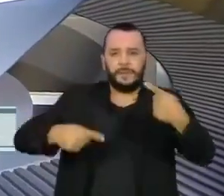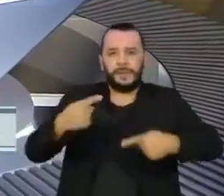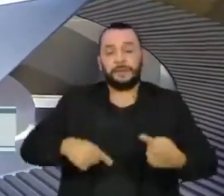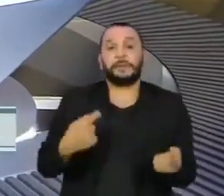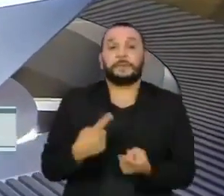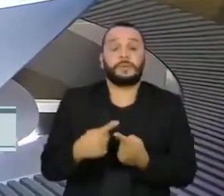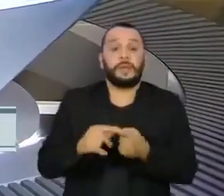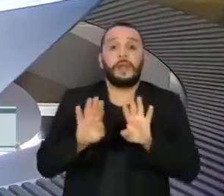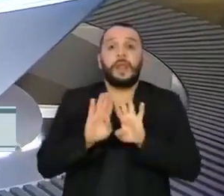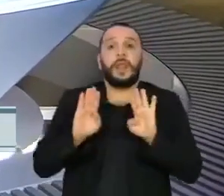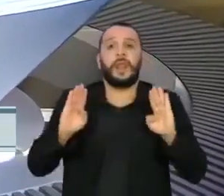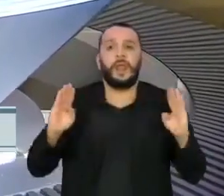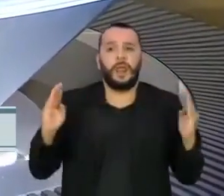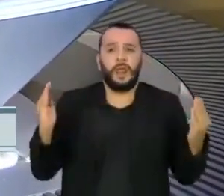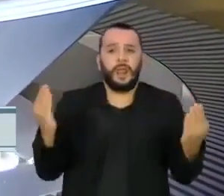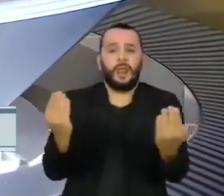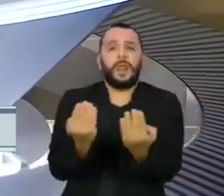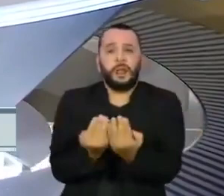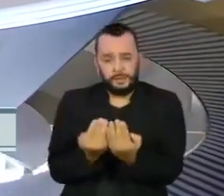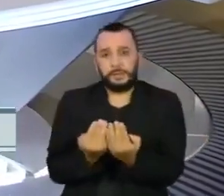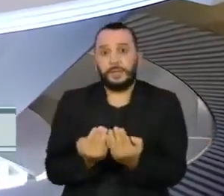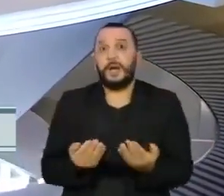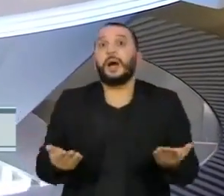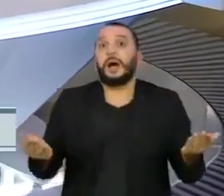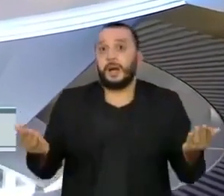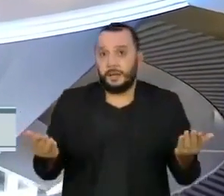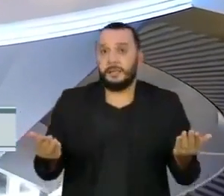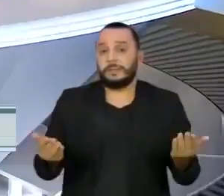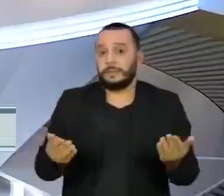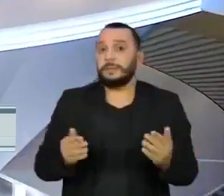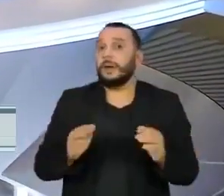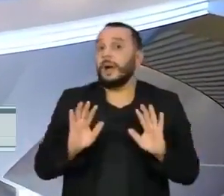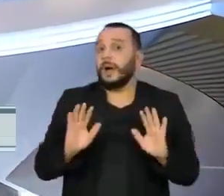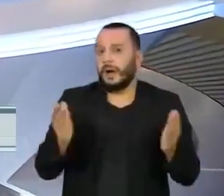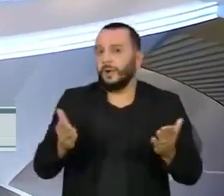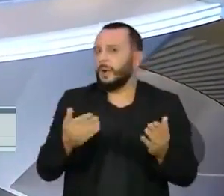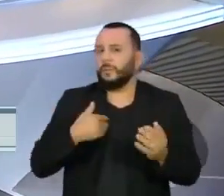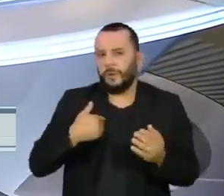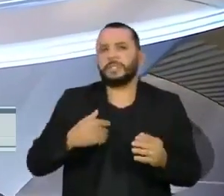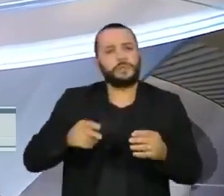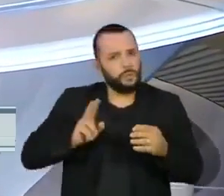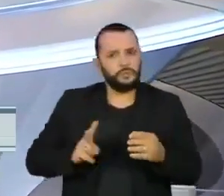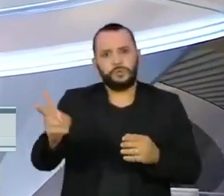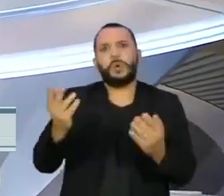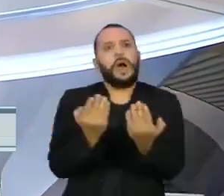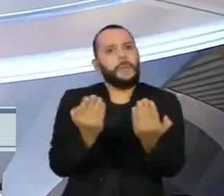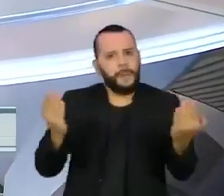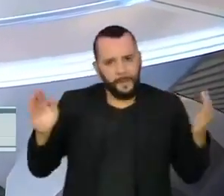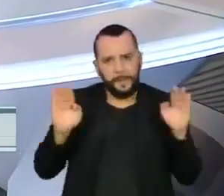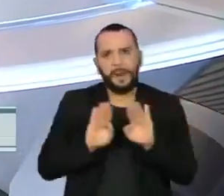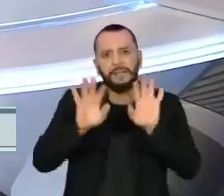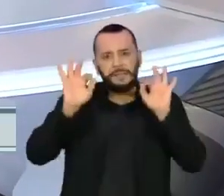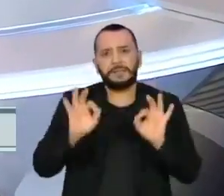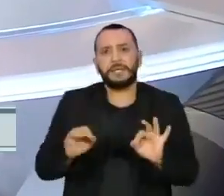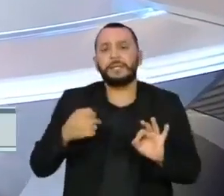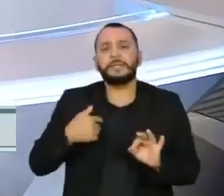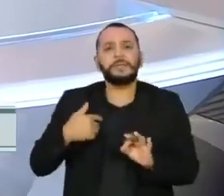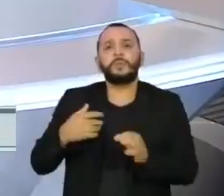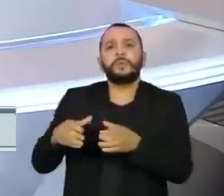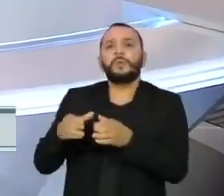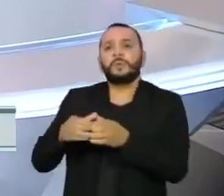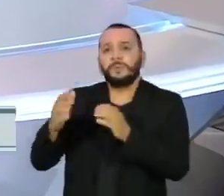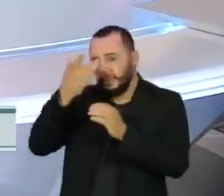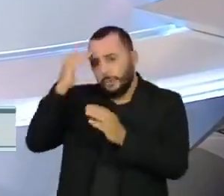tapumes desde o início da pandemia, a praça pode ser cercada de forma definitiva. Um grupo de moradores decidiu pedir na